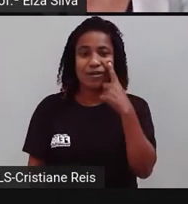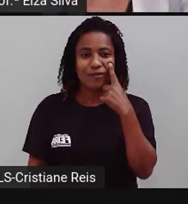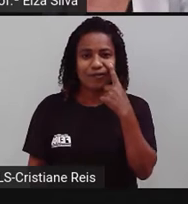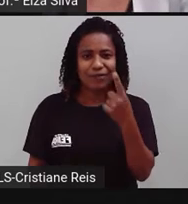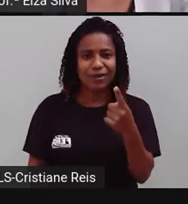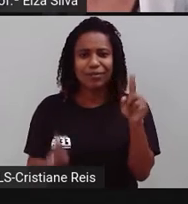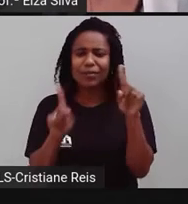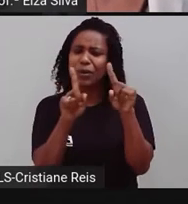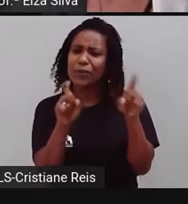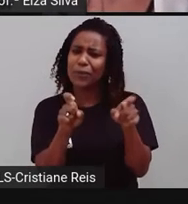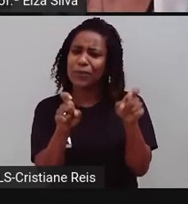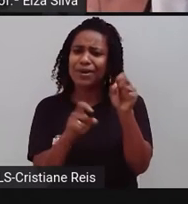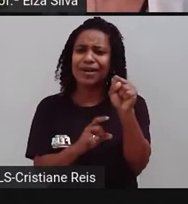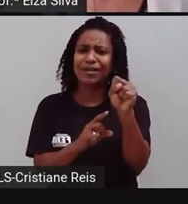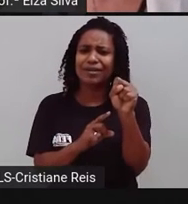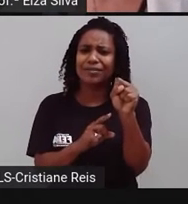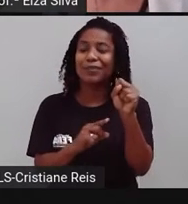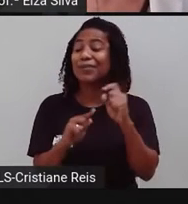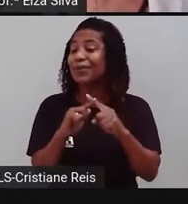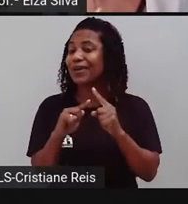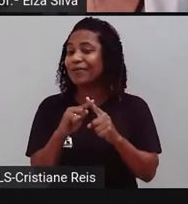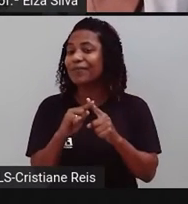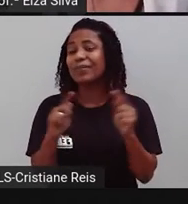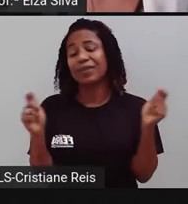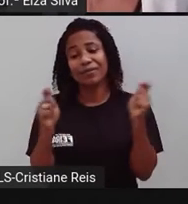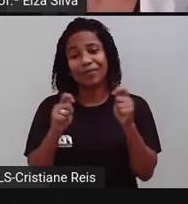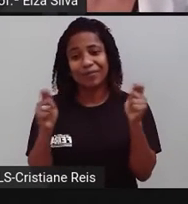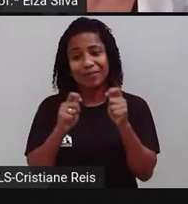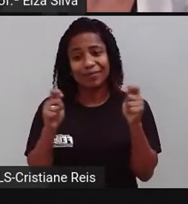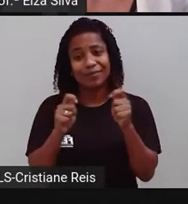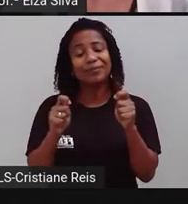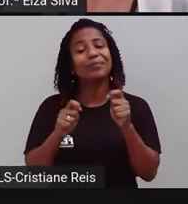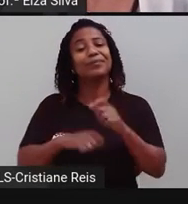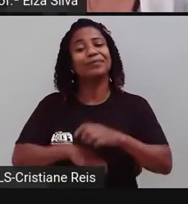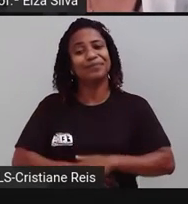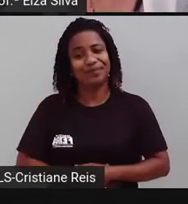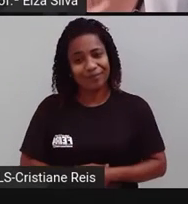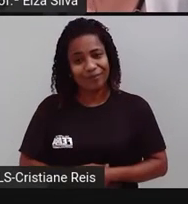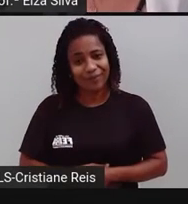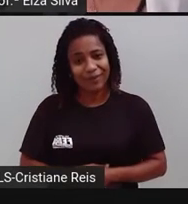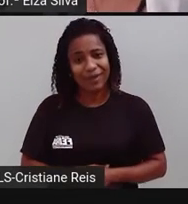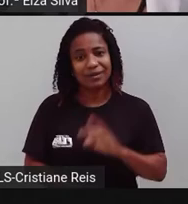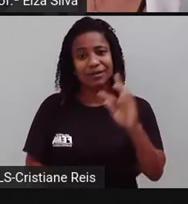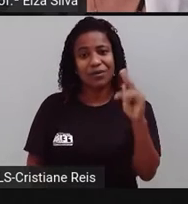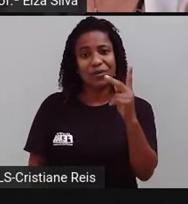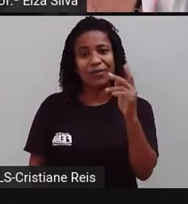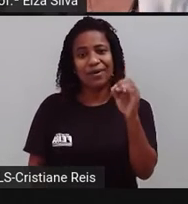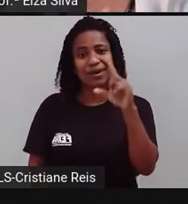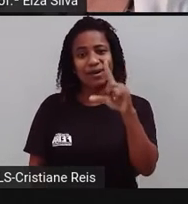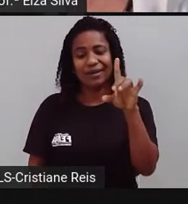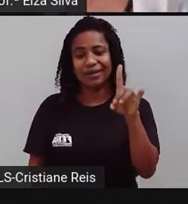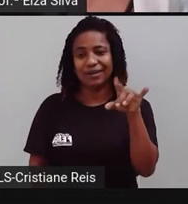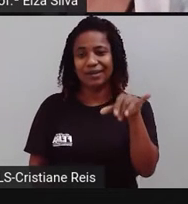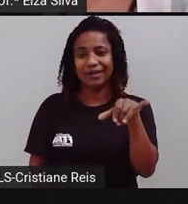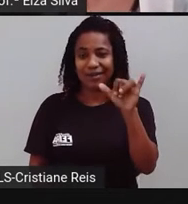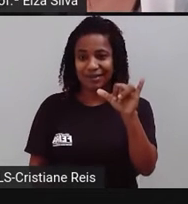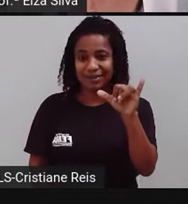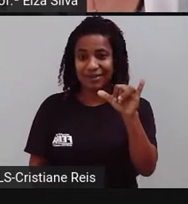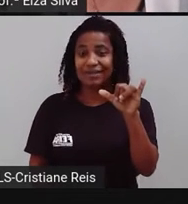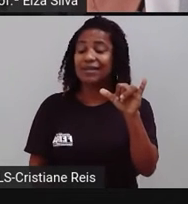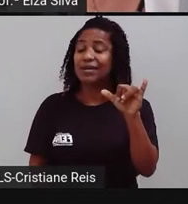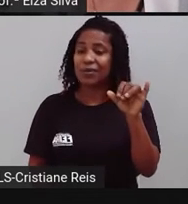dentro do parênteses. Por quê? Porque você também pode encontrar a palavra holiday com esse S.